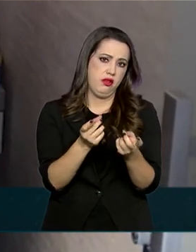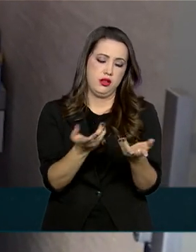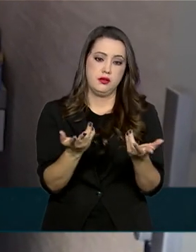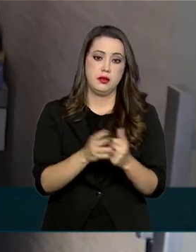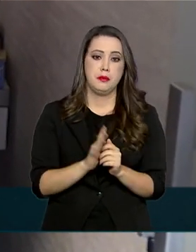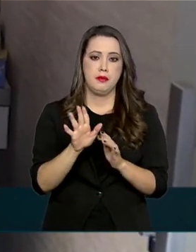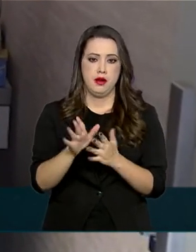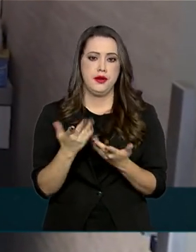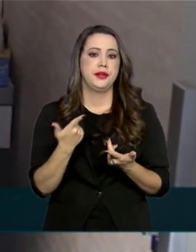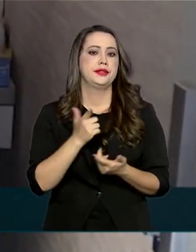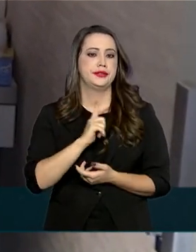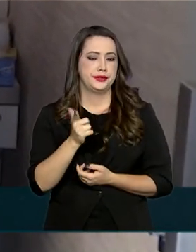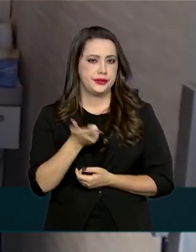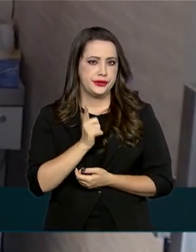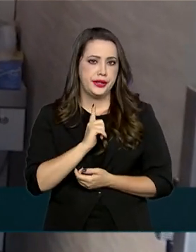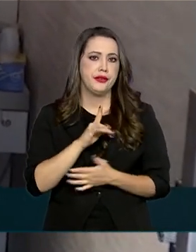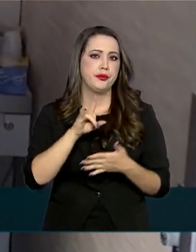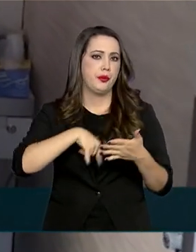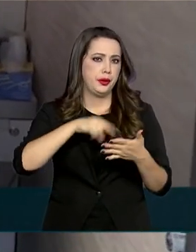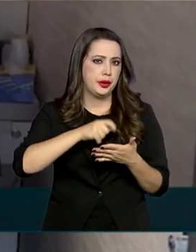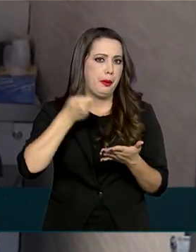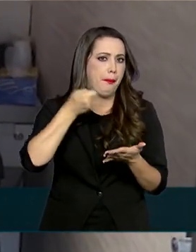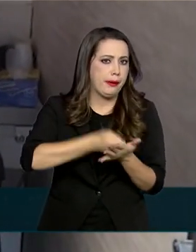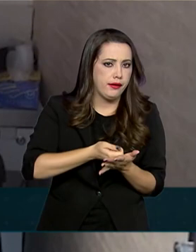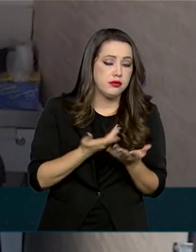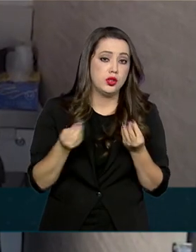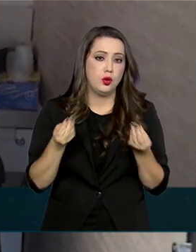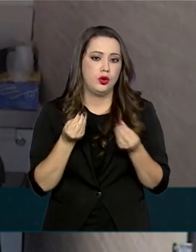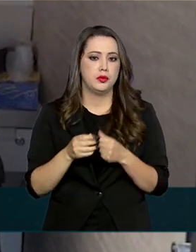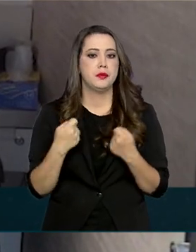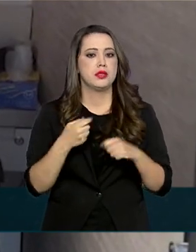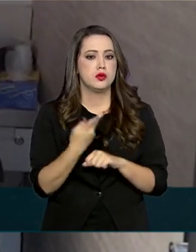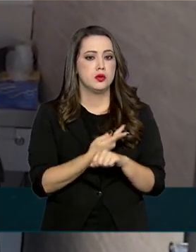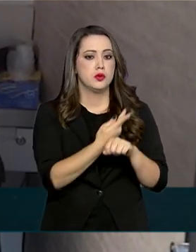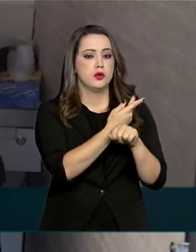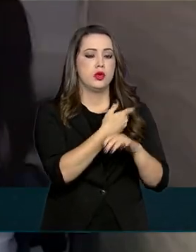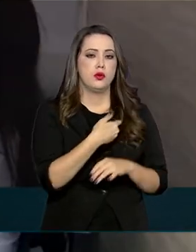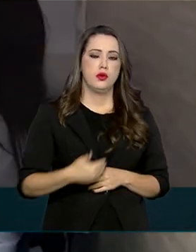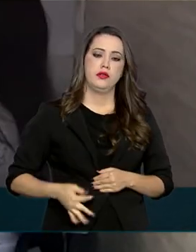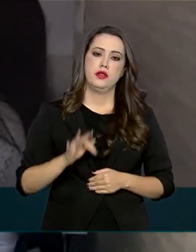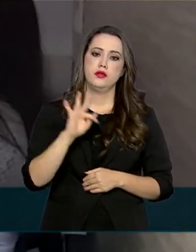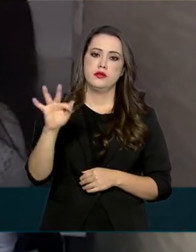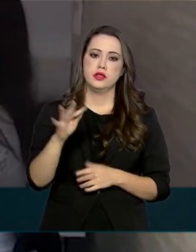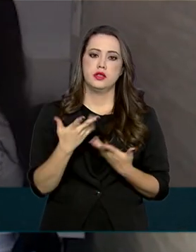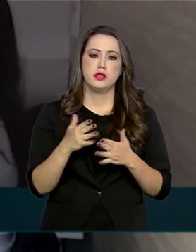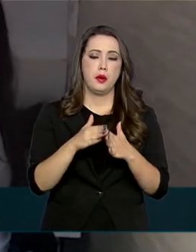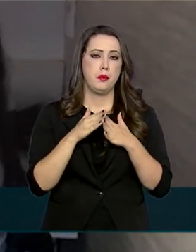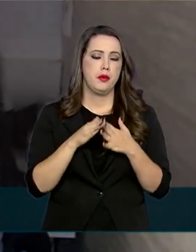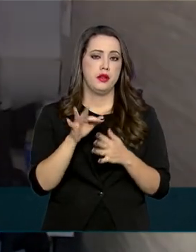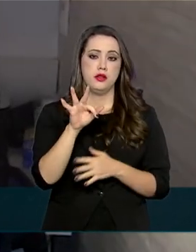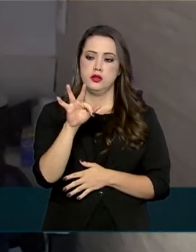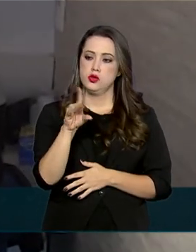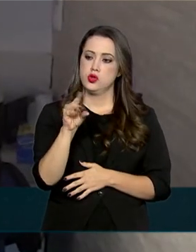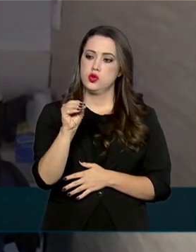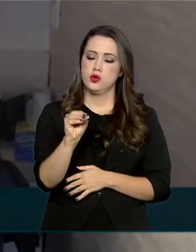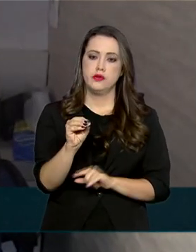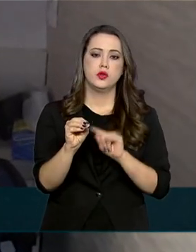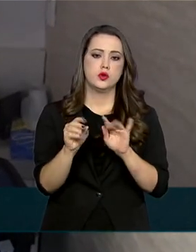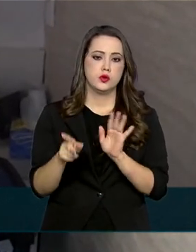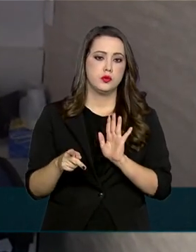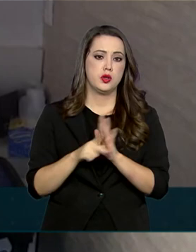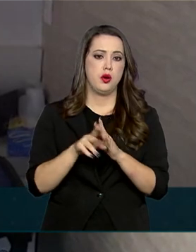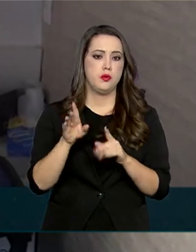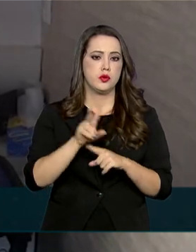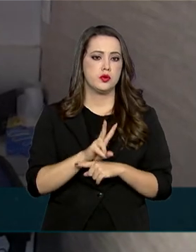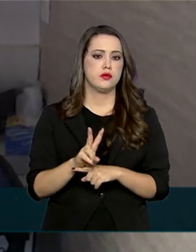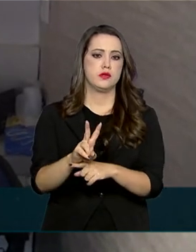chegando. A saída foi buscar uma linha de crédito do governo federal por meio dos fundos constitucionais de